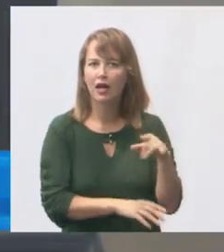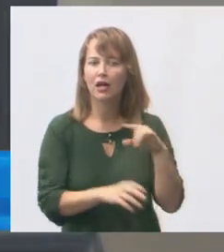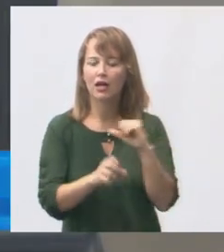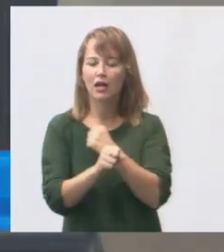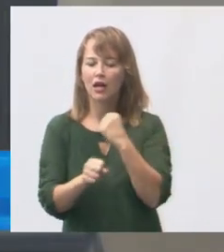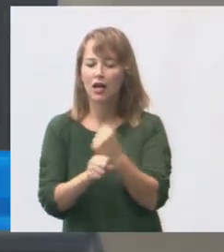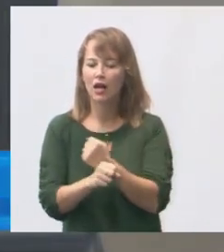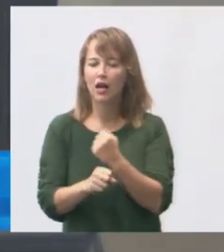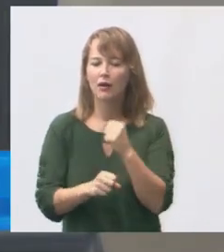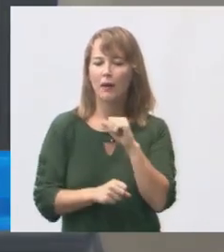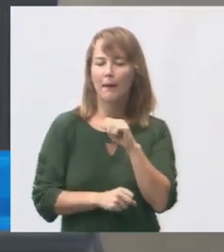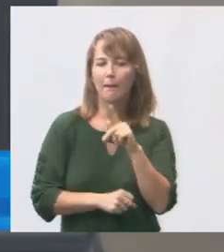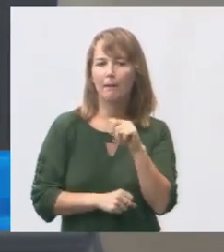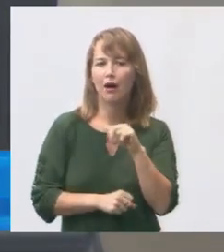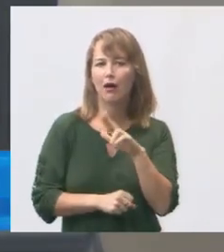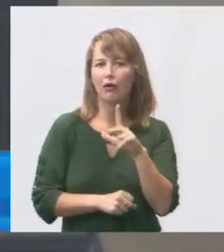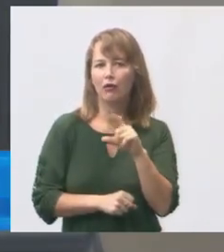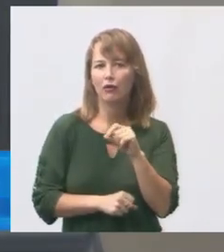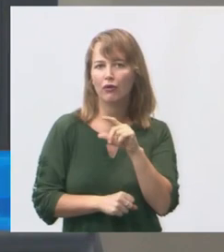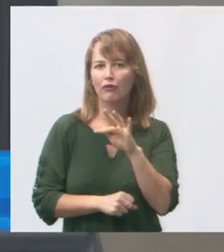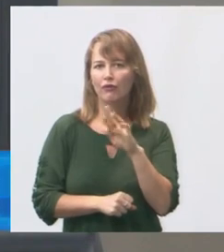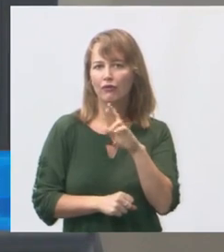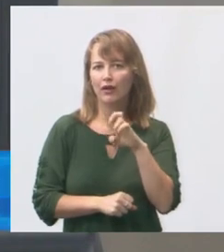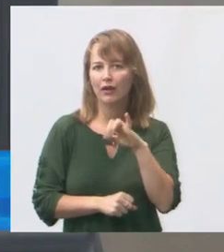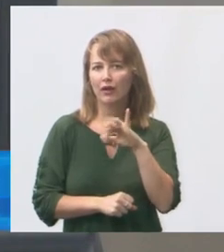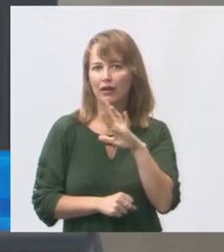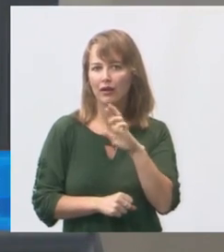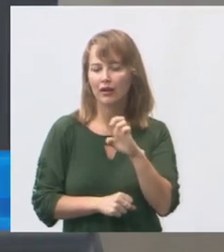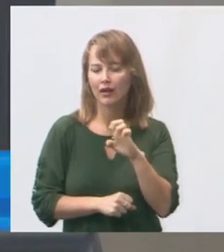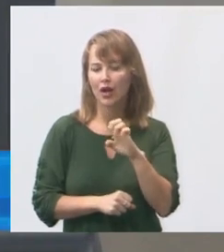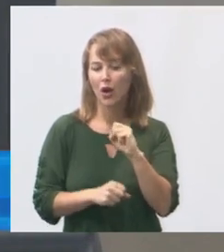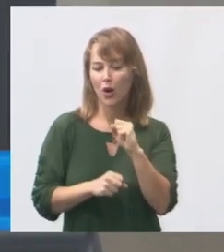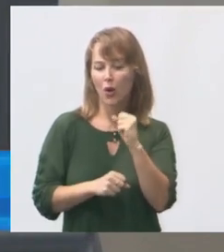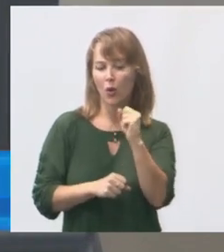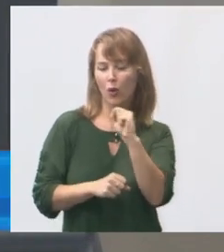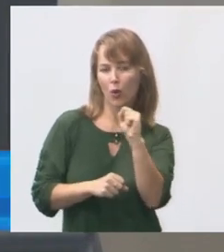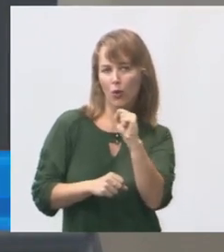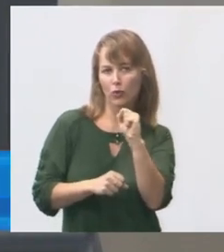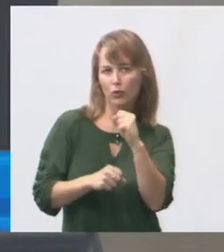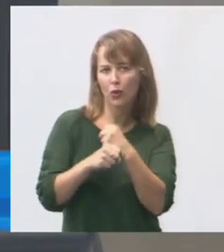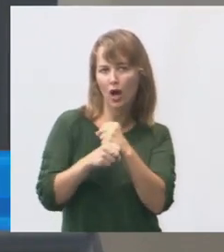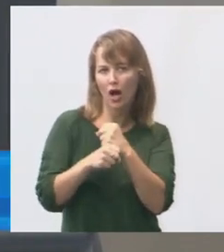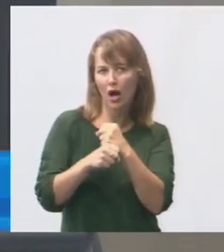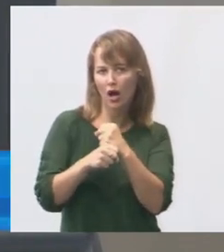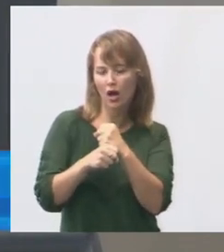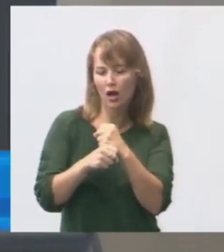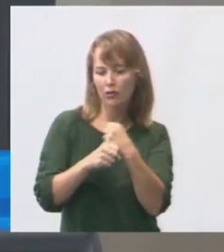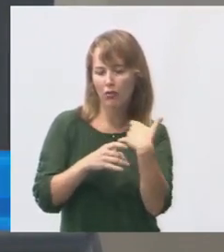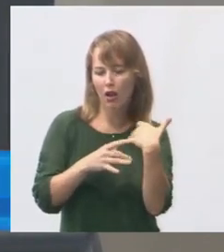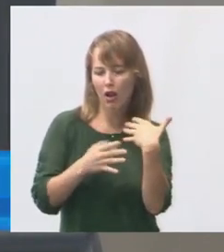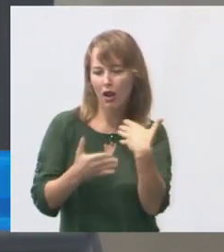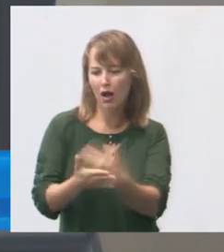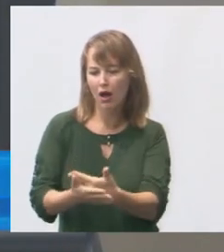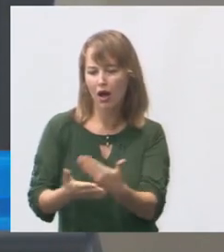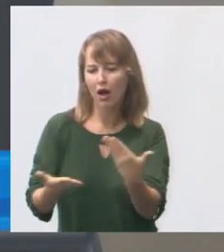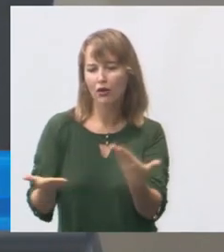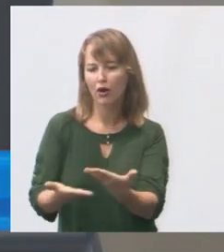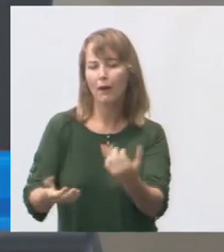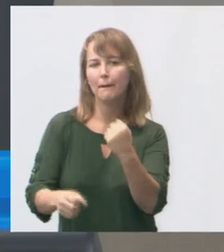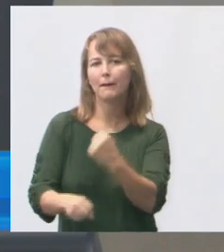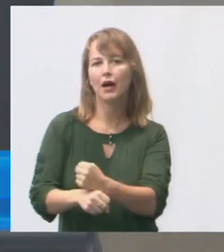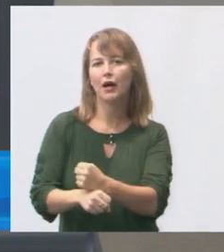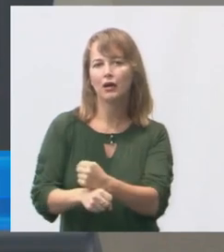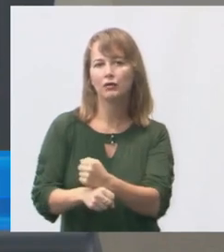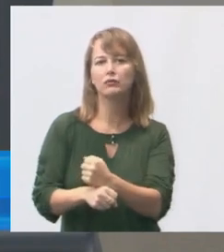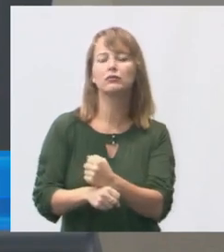depois de oito anos de obra está paralisado. Então, a gente precisa de esclarecimentos da secretária que ela é responsável por essa